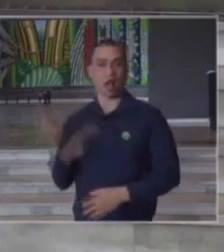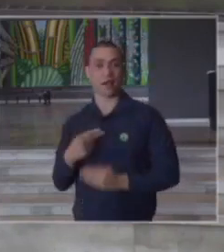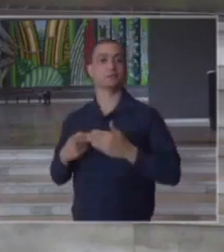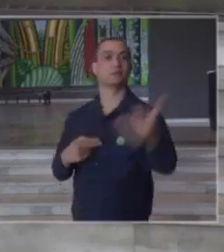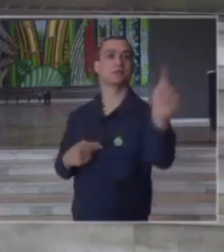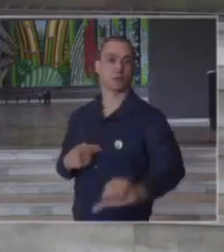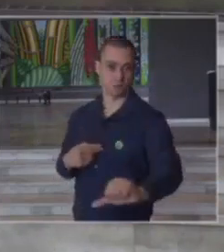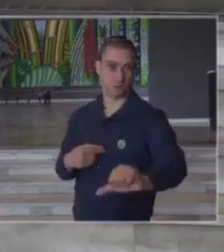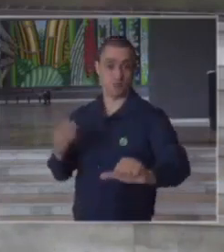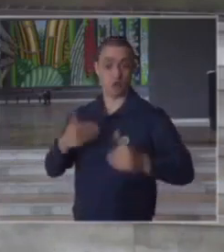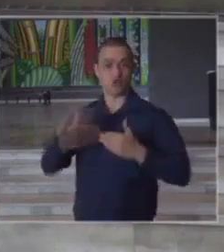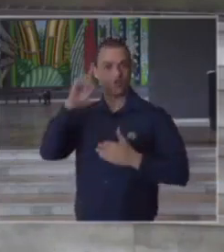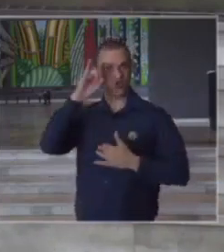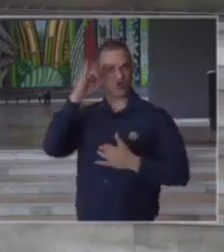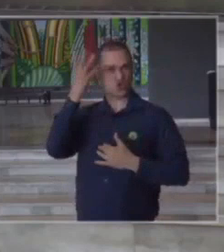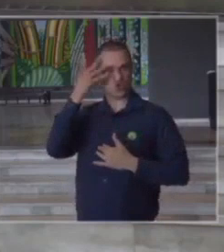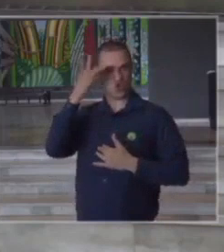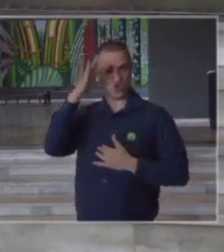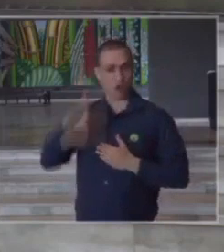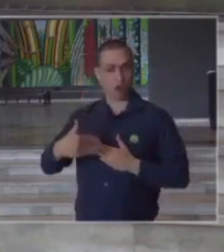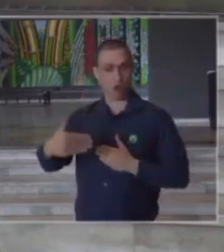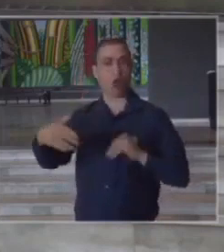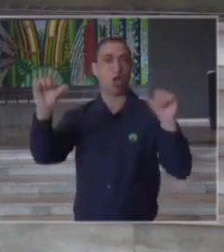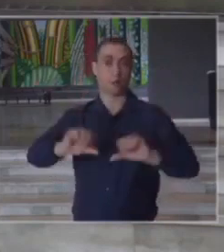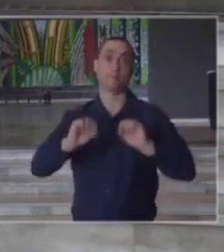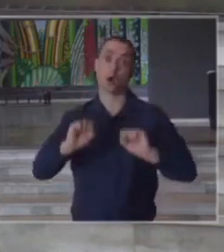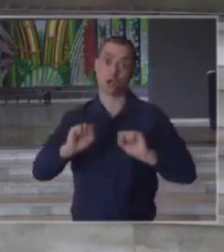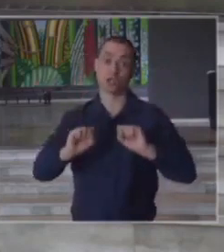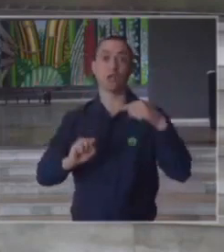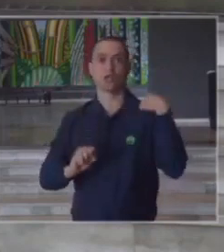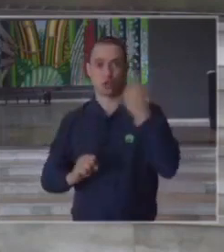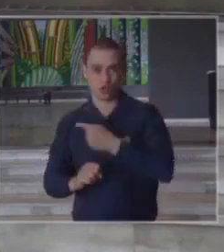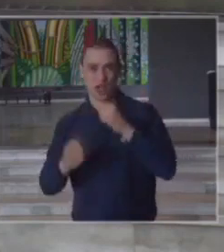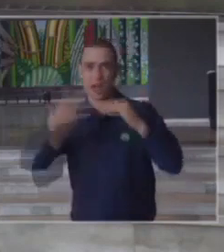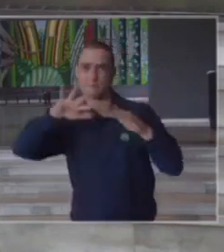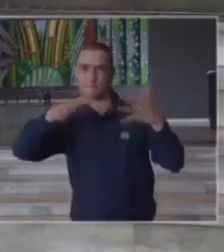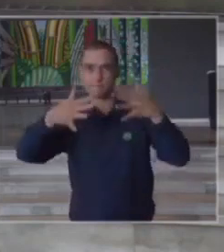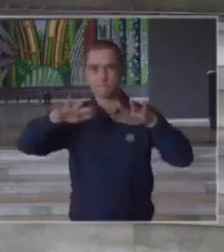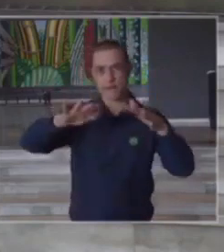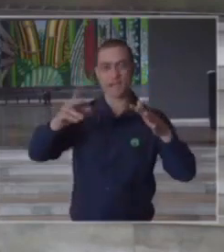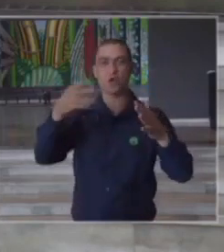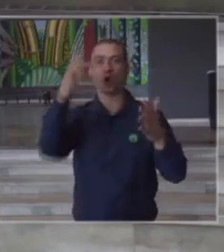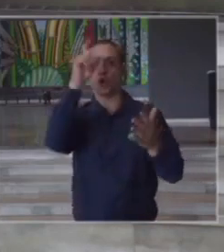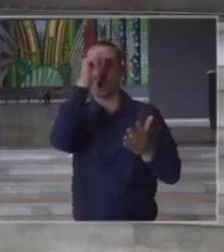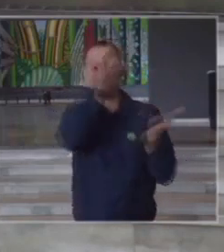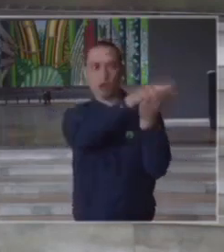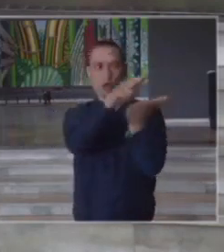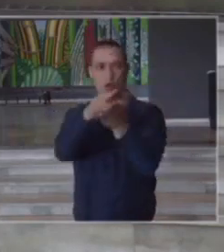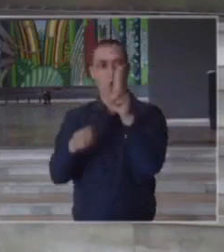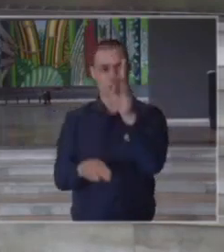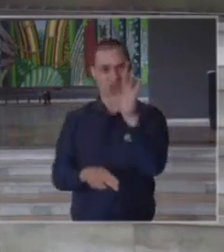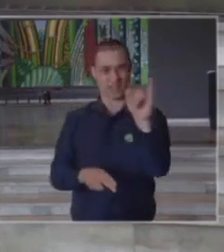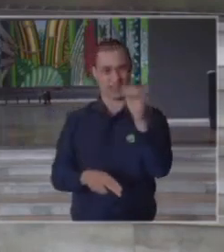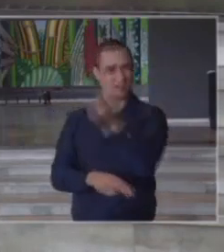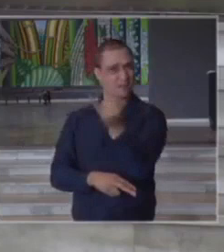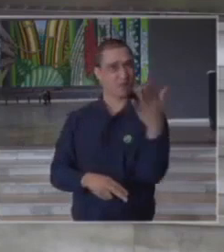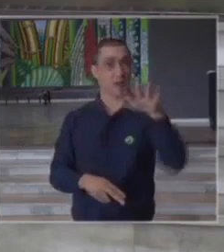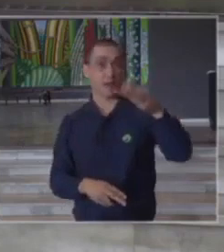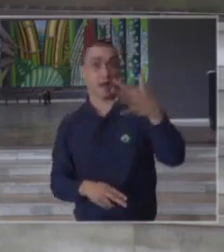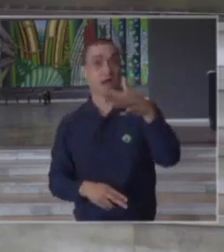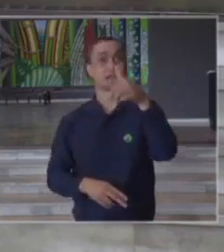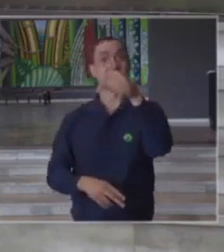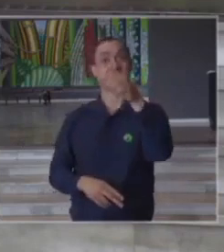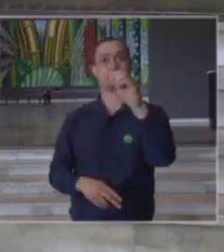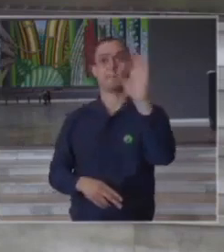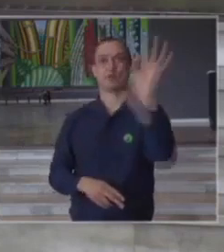a ser colhido nos próximos dias nós já temos uma taxa média de ocupação de leitos de UTI em torno de 70